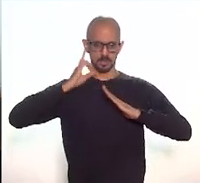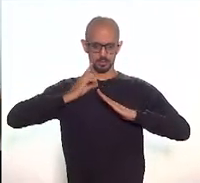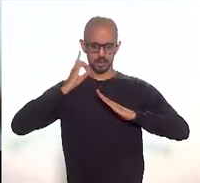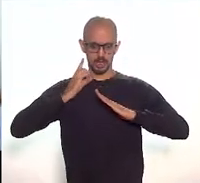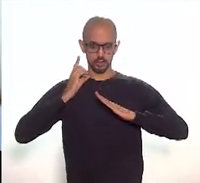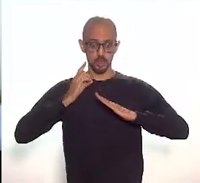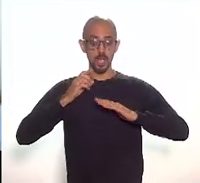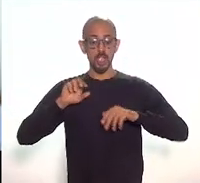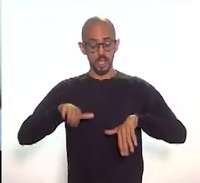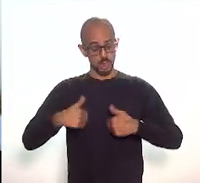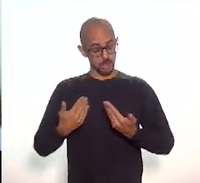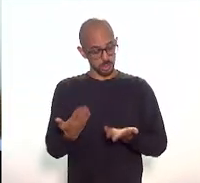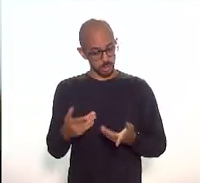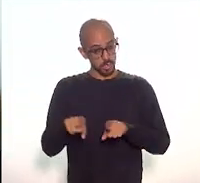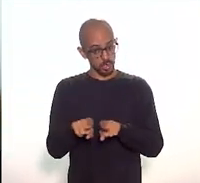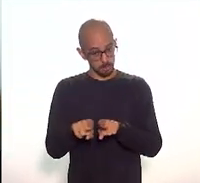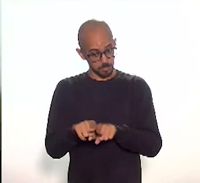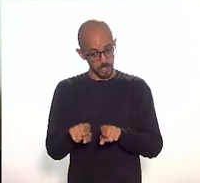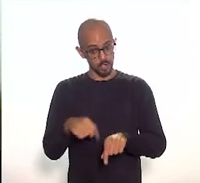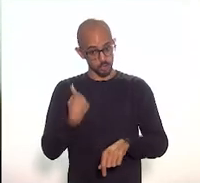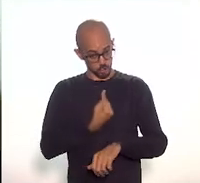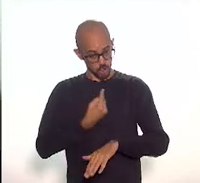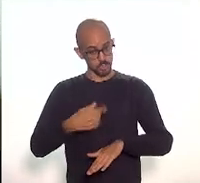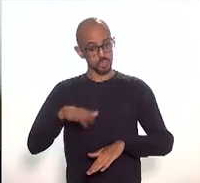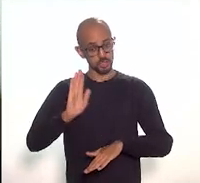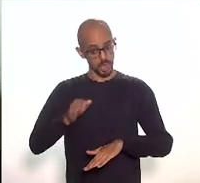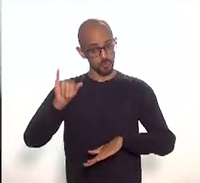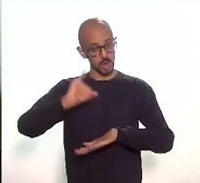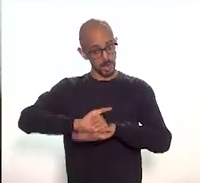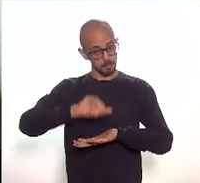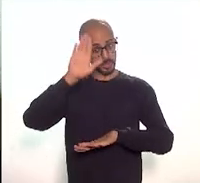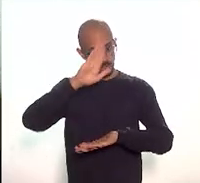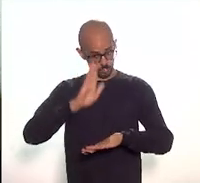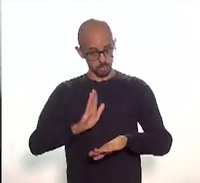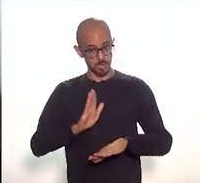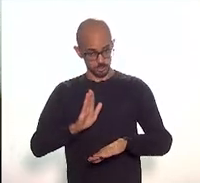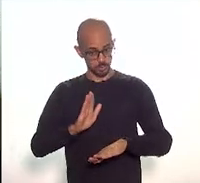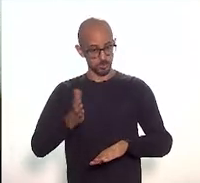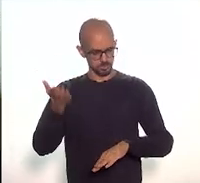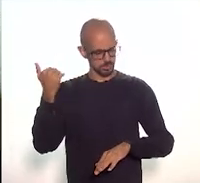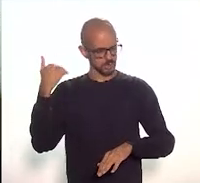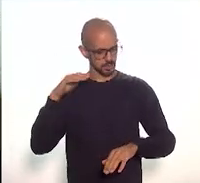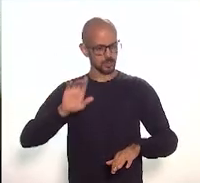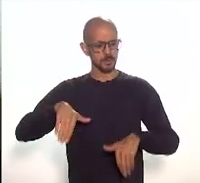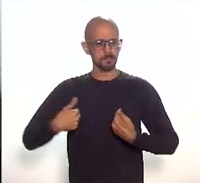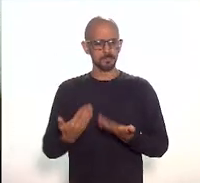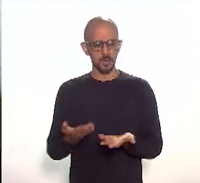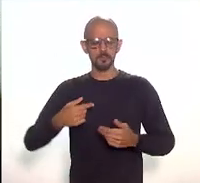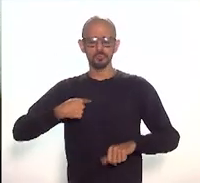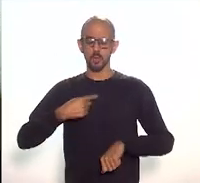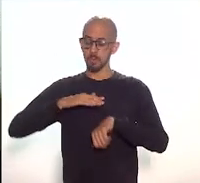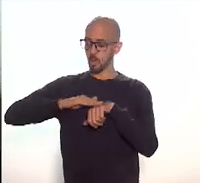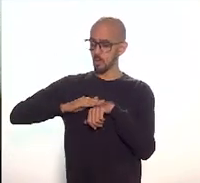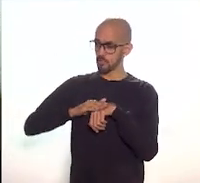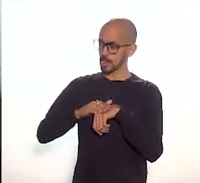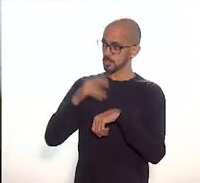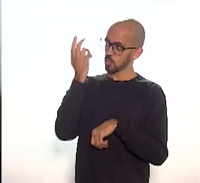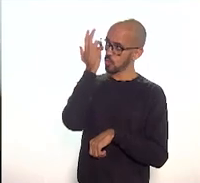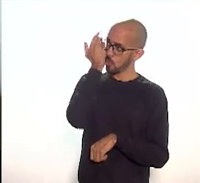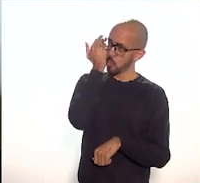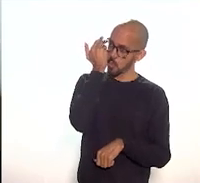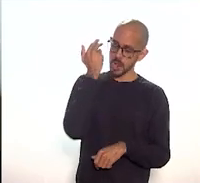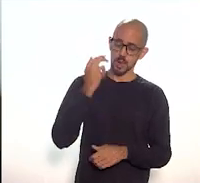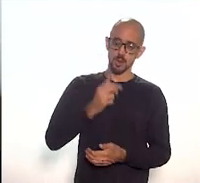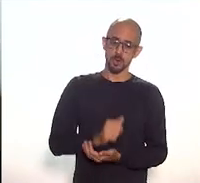dessa época. E aí, depois, numa longa conversa com o deputado Heliomar Coelho, presidente da